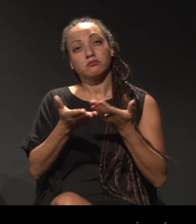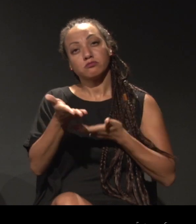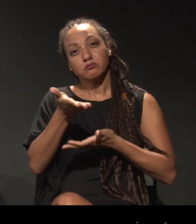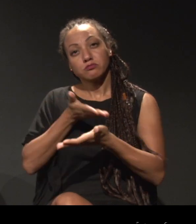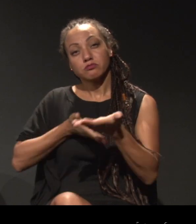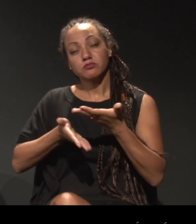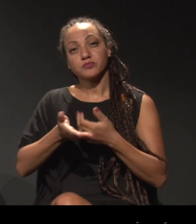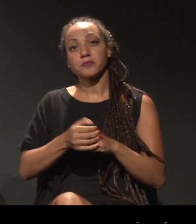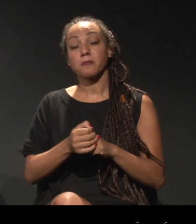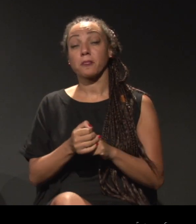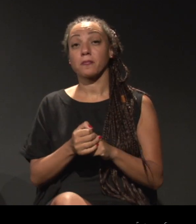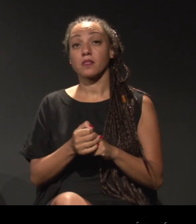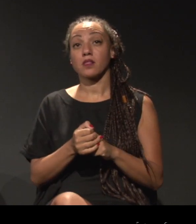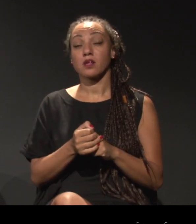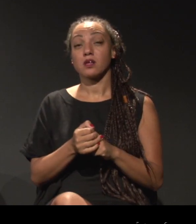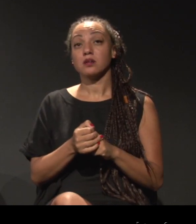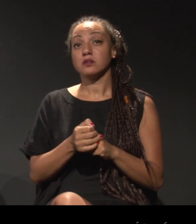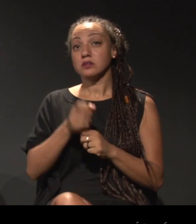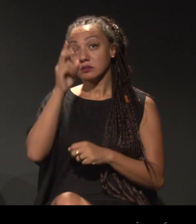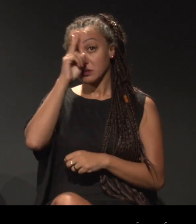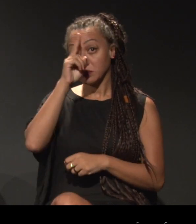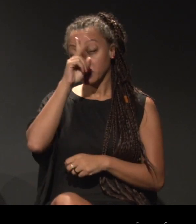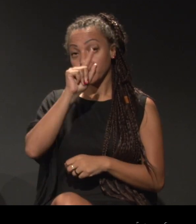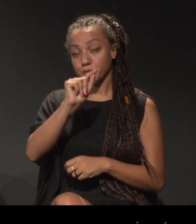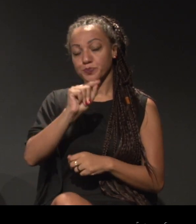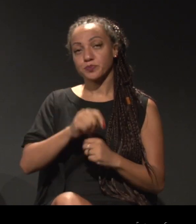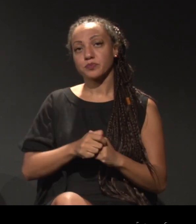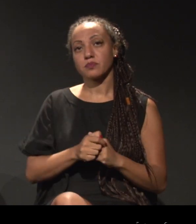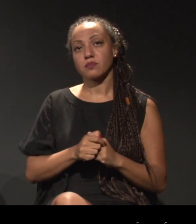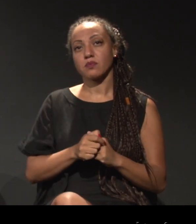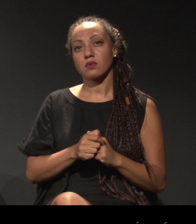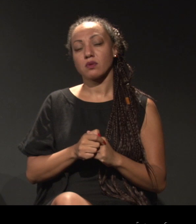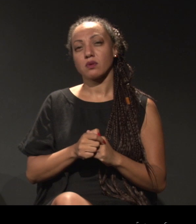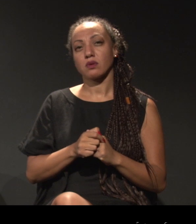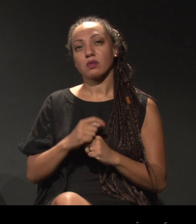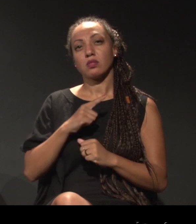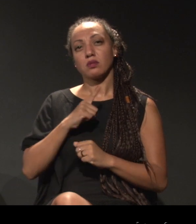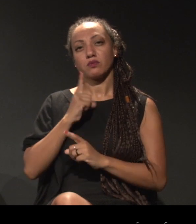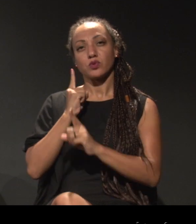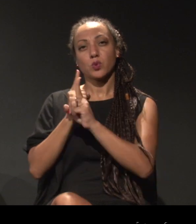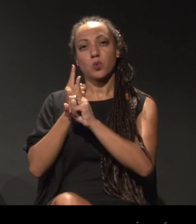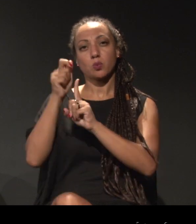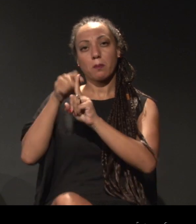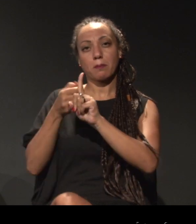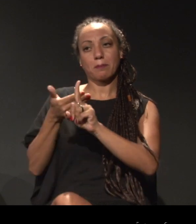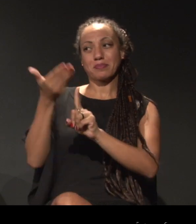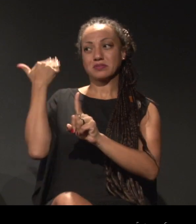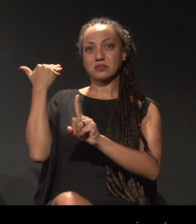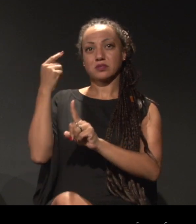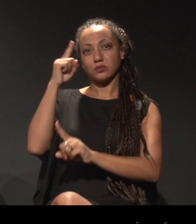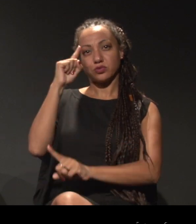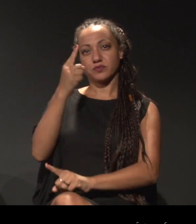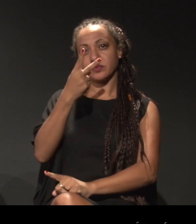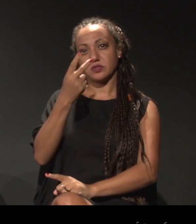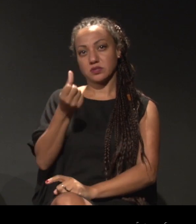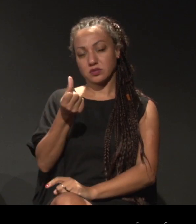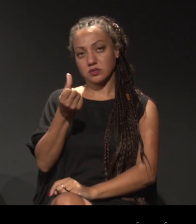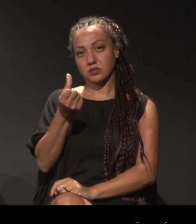Lembrando que o encontro que tivemos o mês passado, no dia 26,